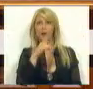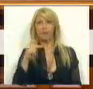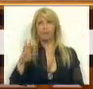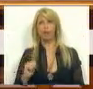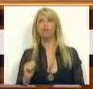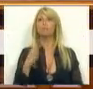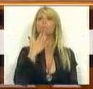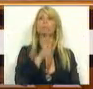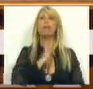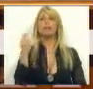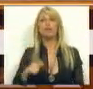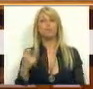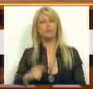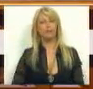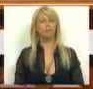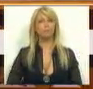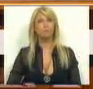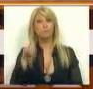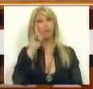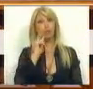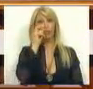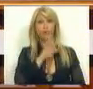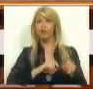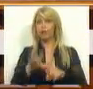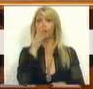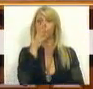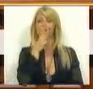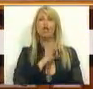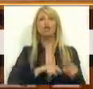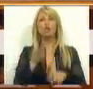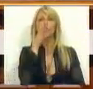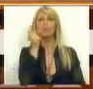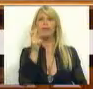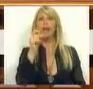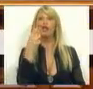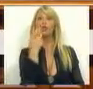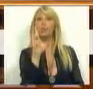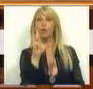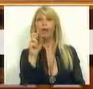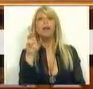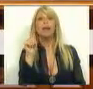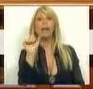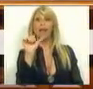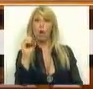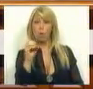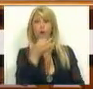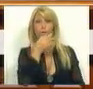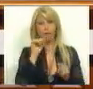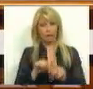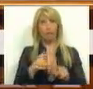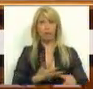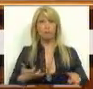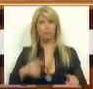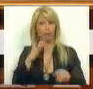Muito obrigado Sr. Presidente, Sras. e Srs. Deputados, Sra. Deputado Arturrego, falarmos de desemprego nesta Câmara hoje,